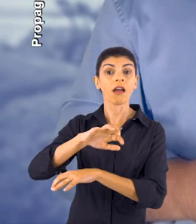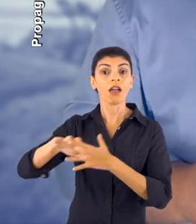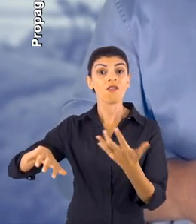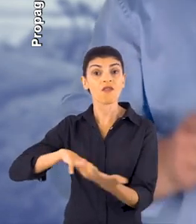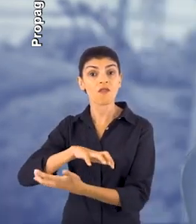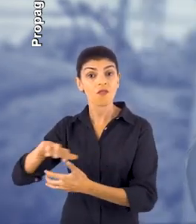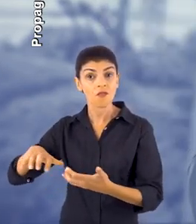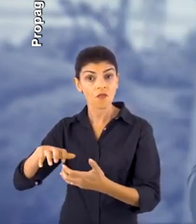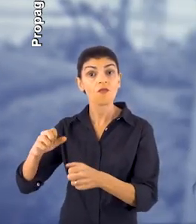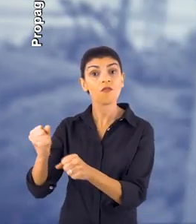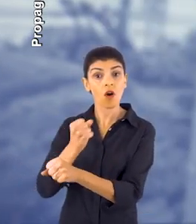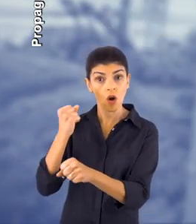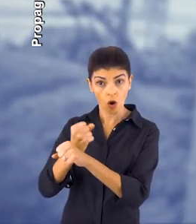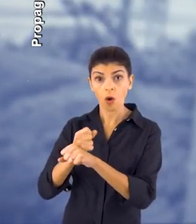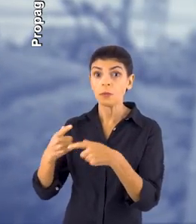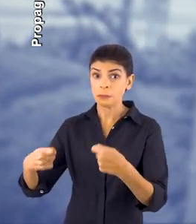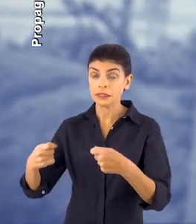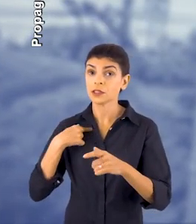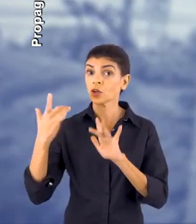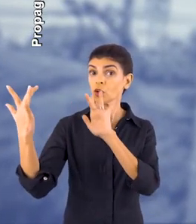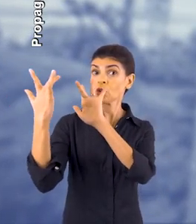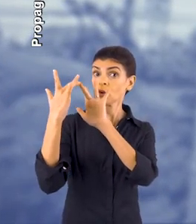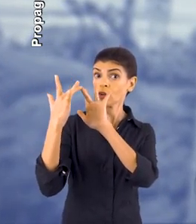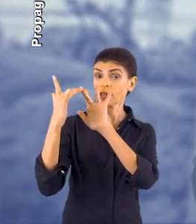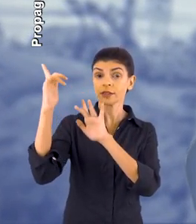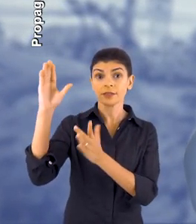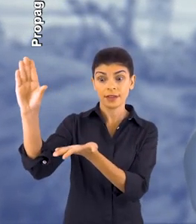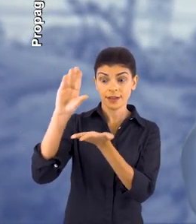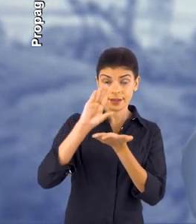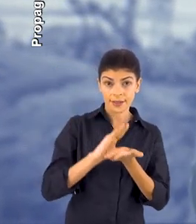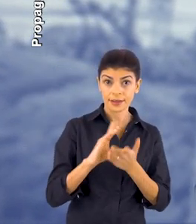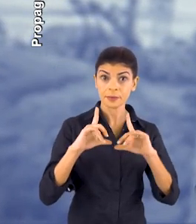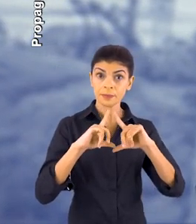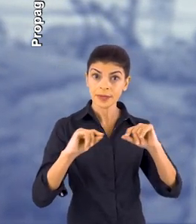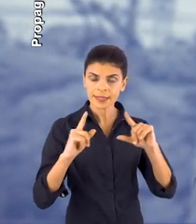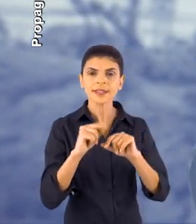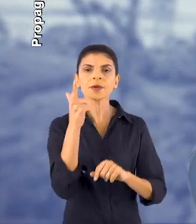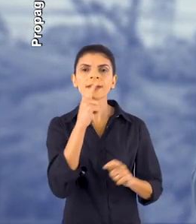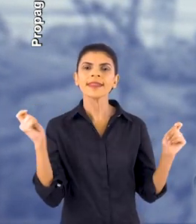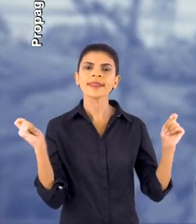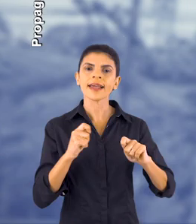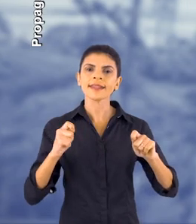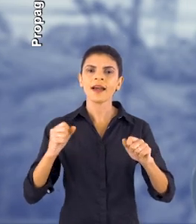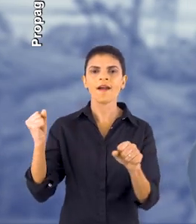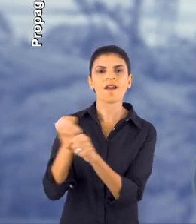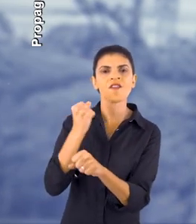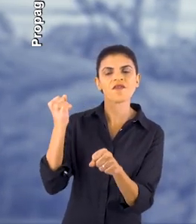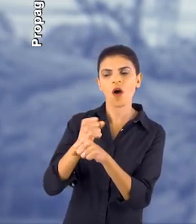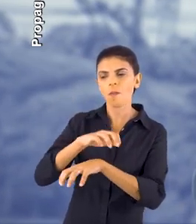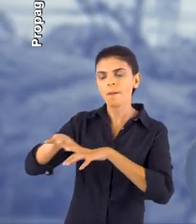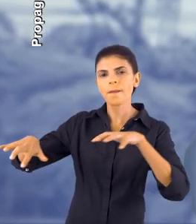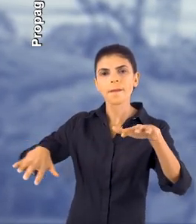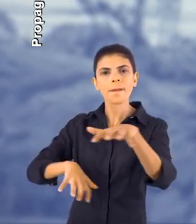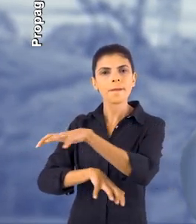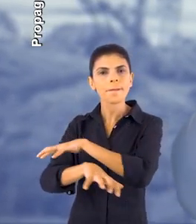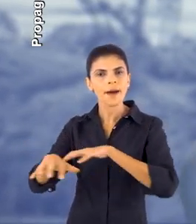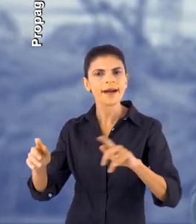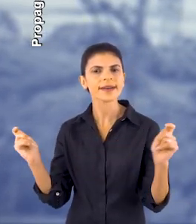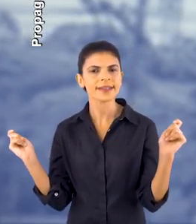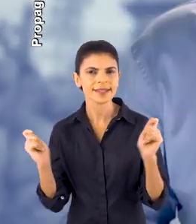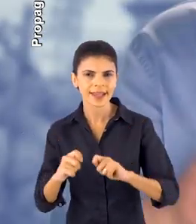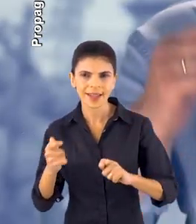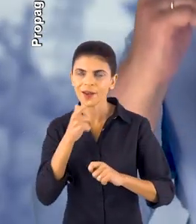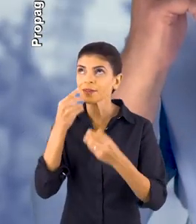reformas. A linha direta que temos com Brasília para trazer recursos, será capaz de reformar muitas